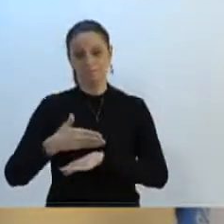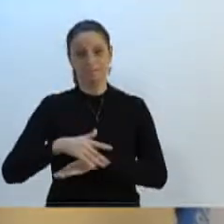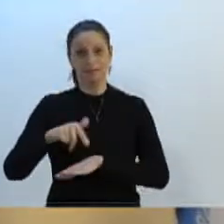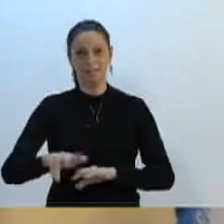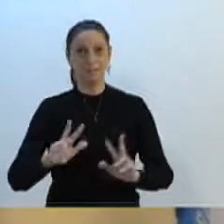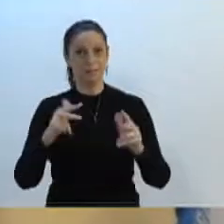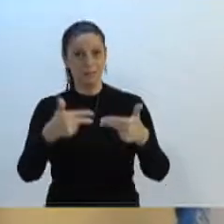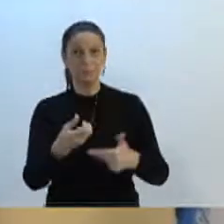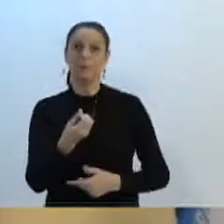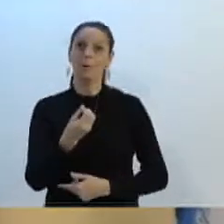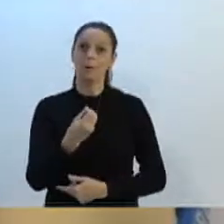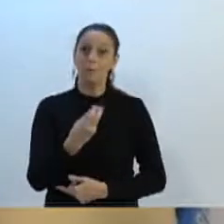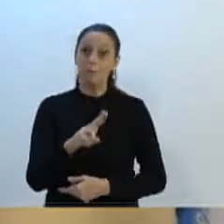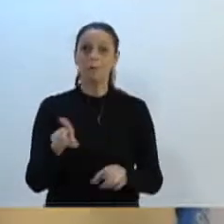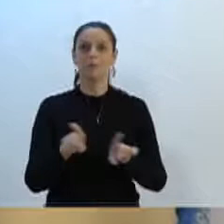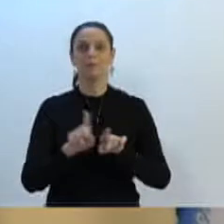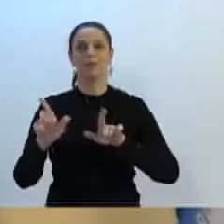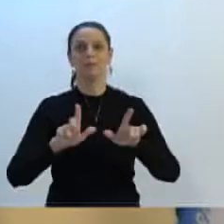TVL, muito boa tarde.